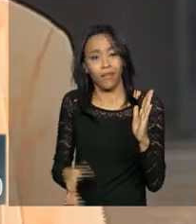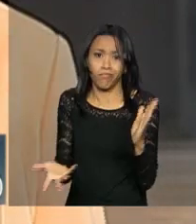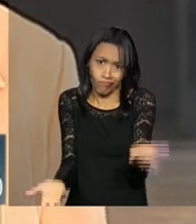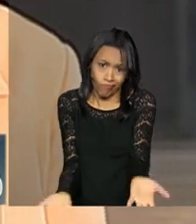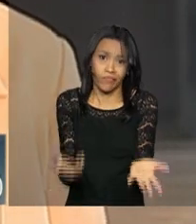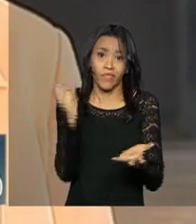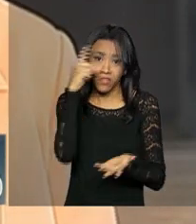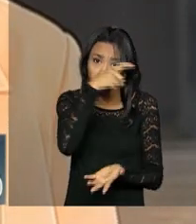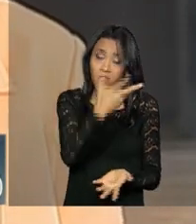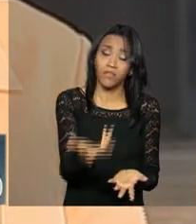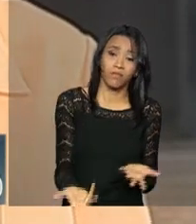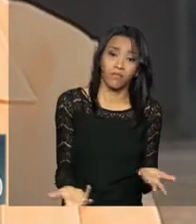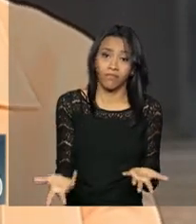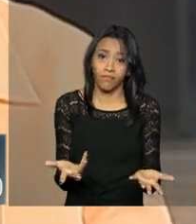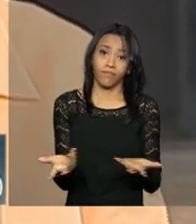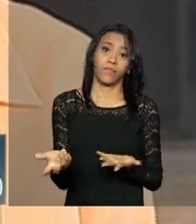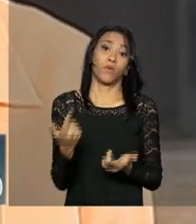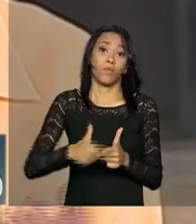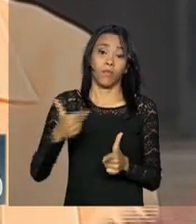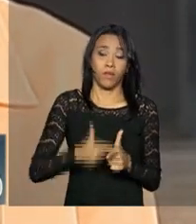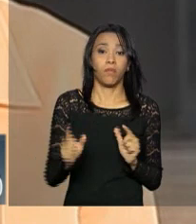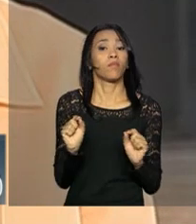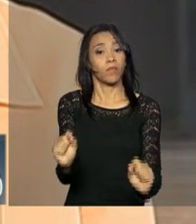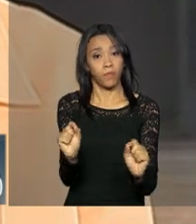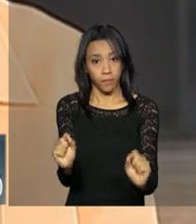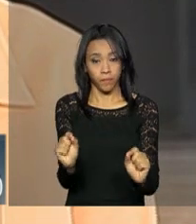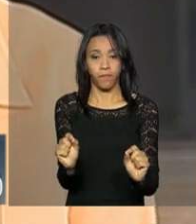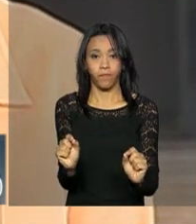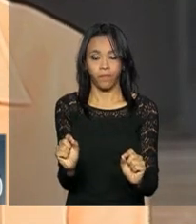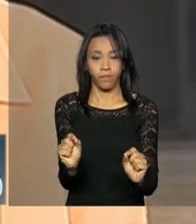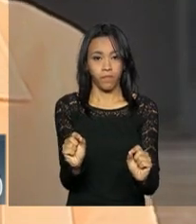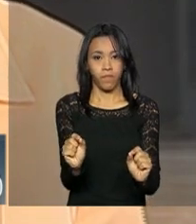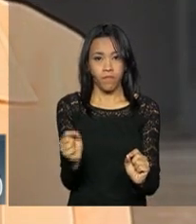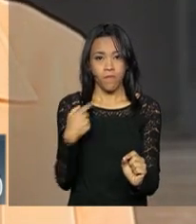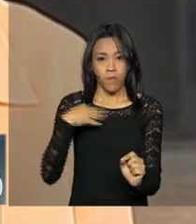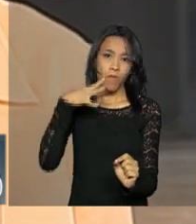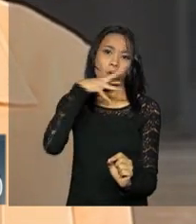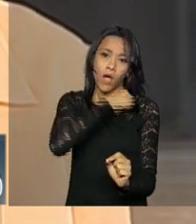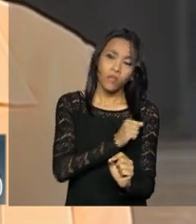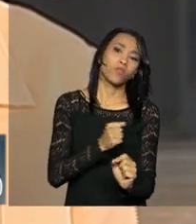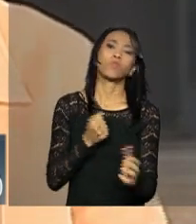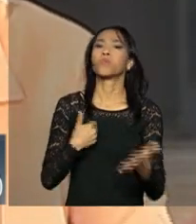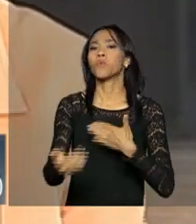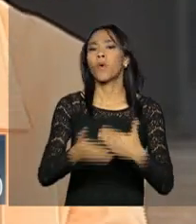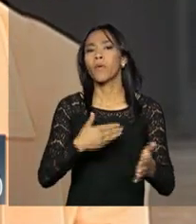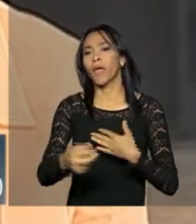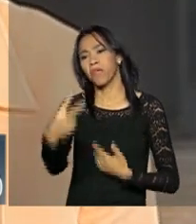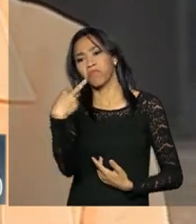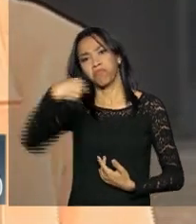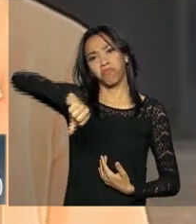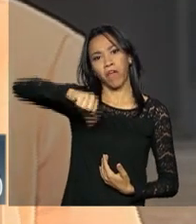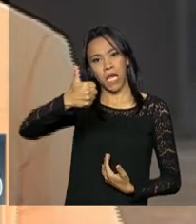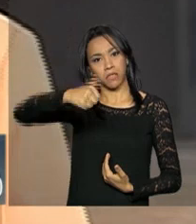difícil, viu? Fica muito difícil. O problema é que, eu acho, por qualquer avaliação, vocês